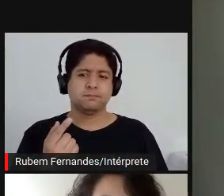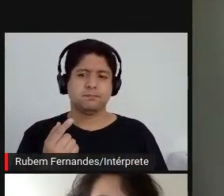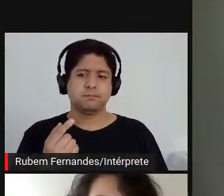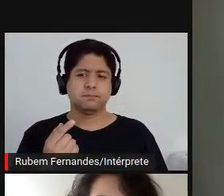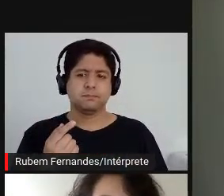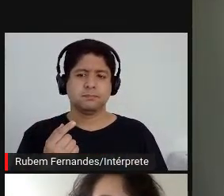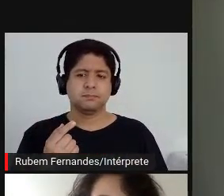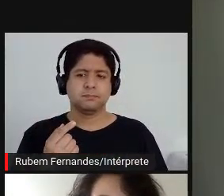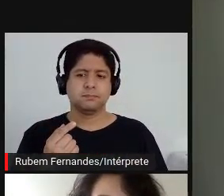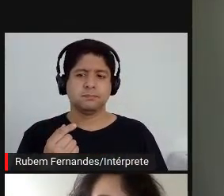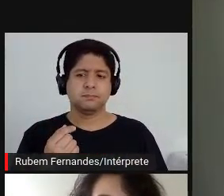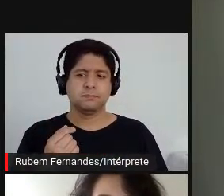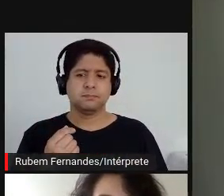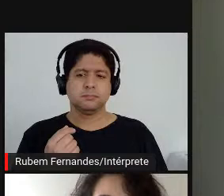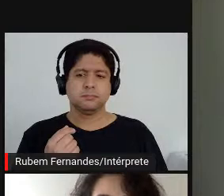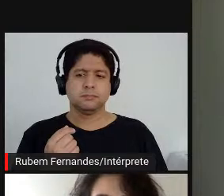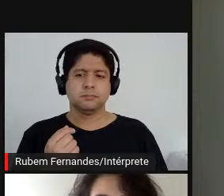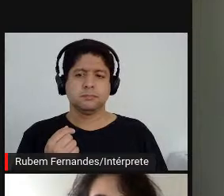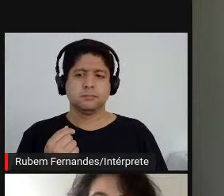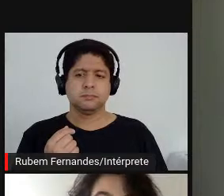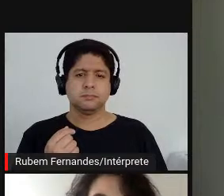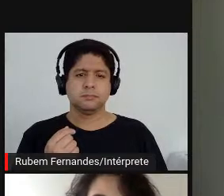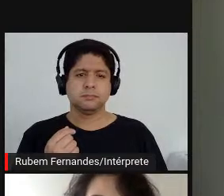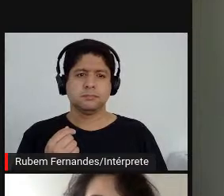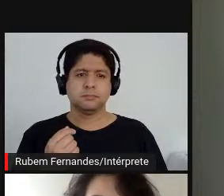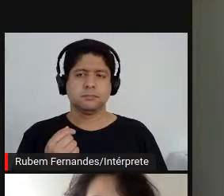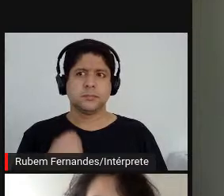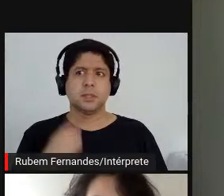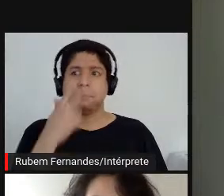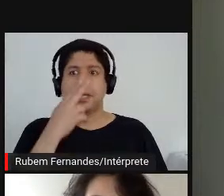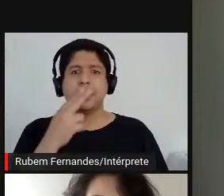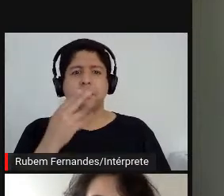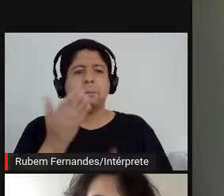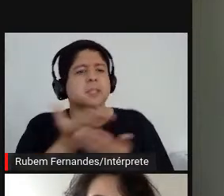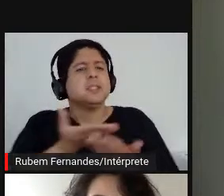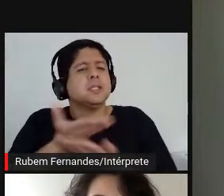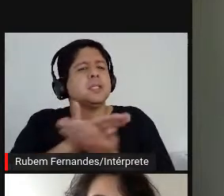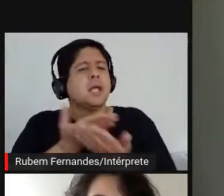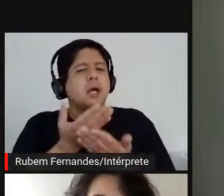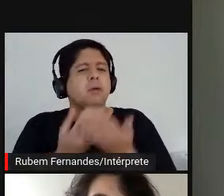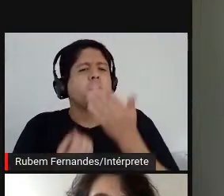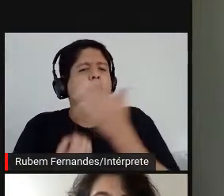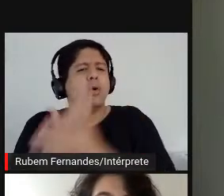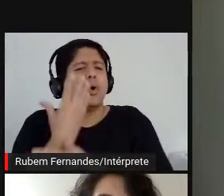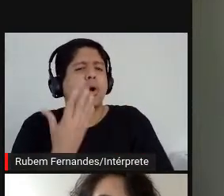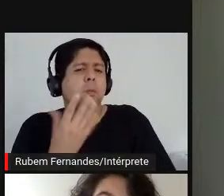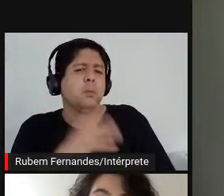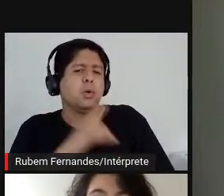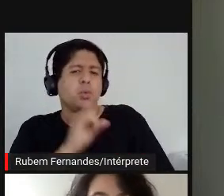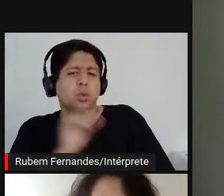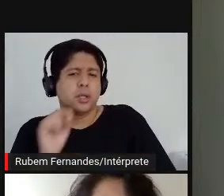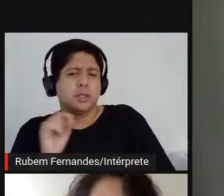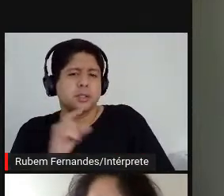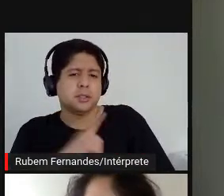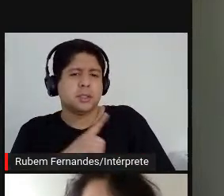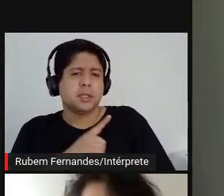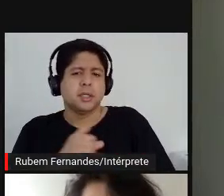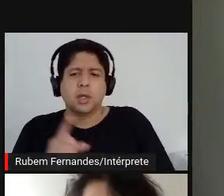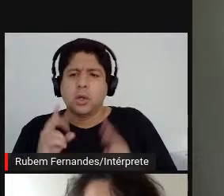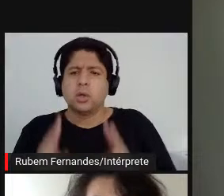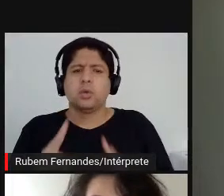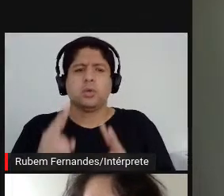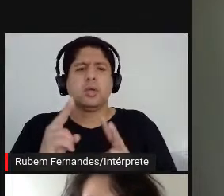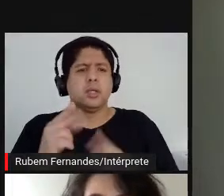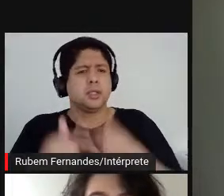de mediação dessa obra, da obra continuar, a